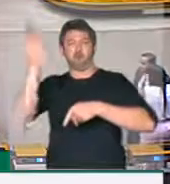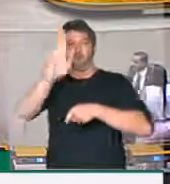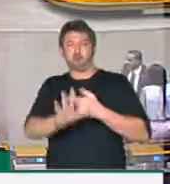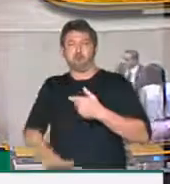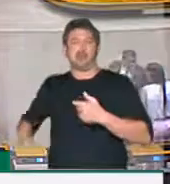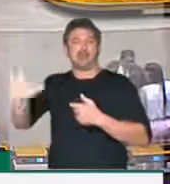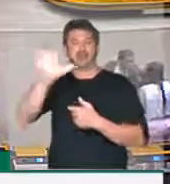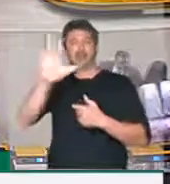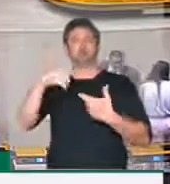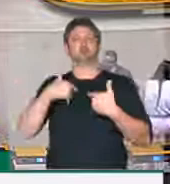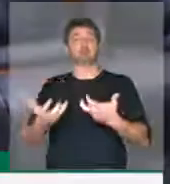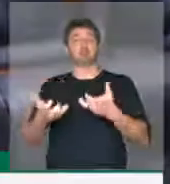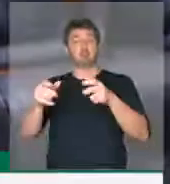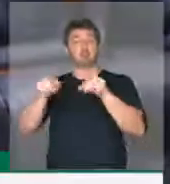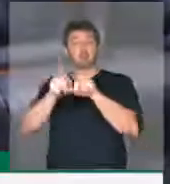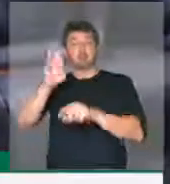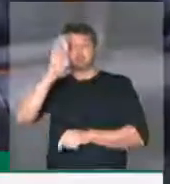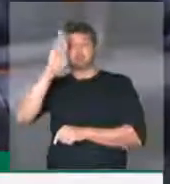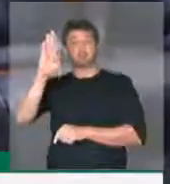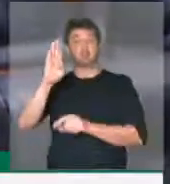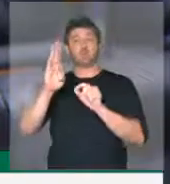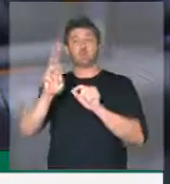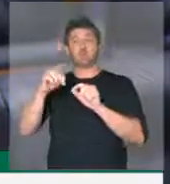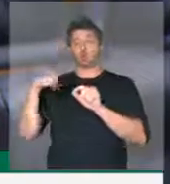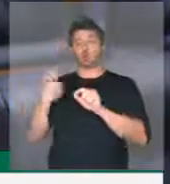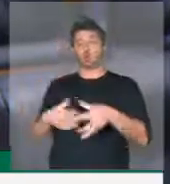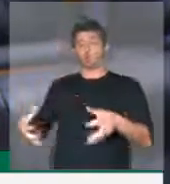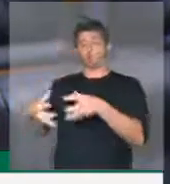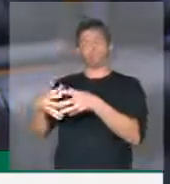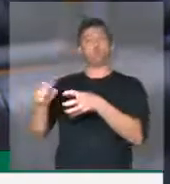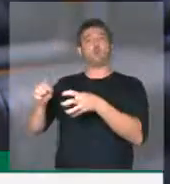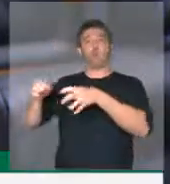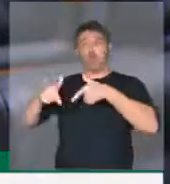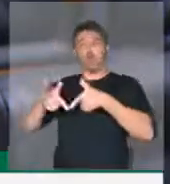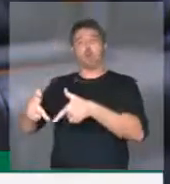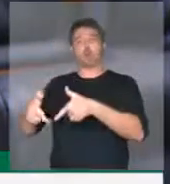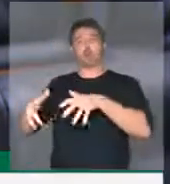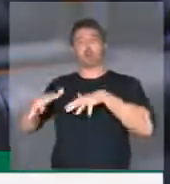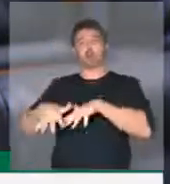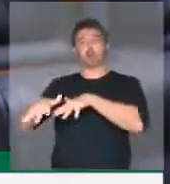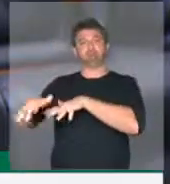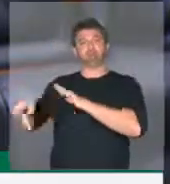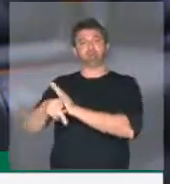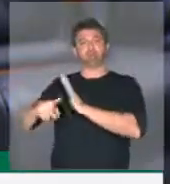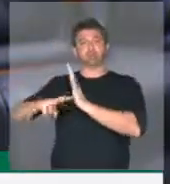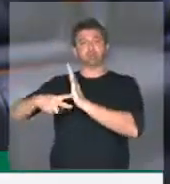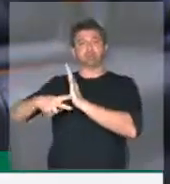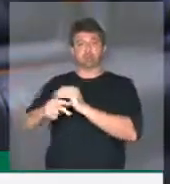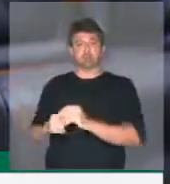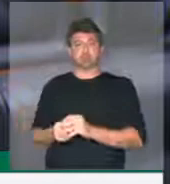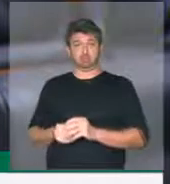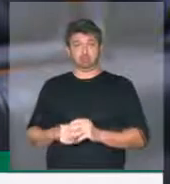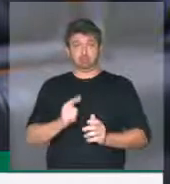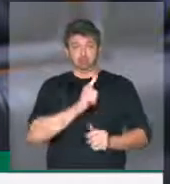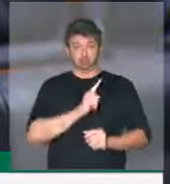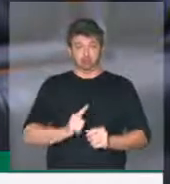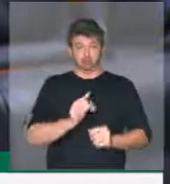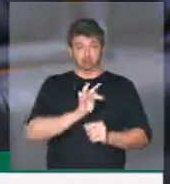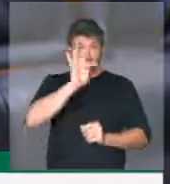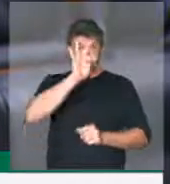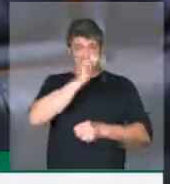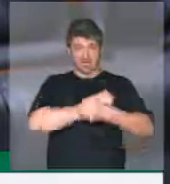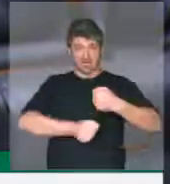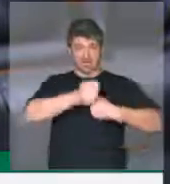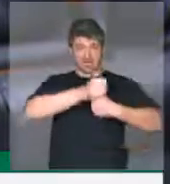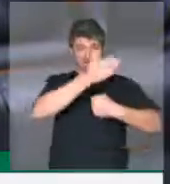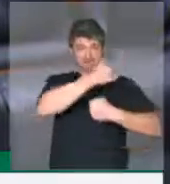nosso povo, em especial agora o nosso movimento sindical. O governo federal editou no início do ano passado uma